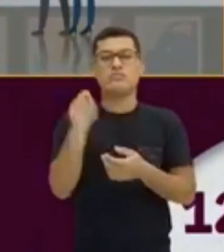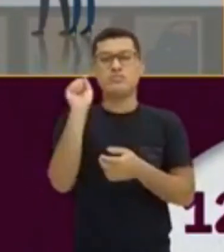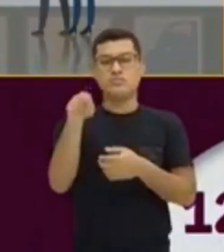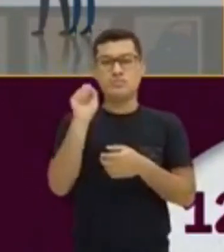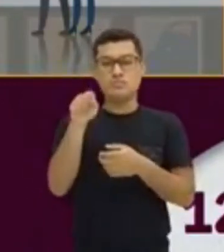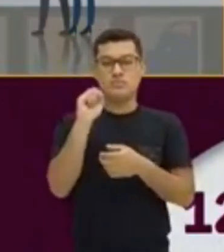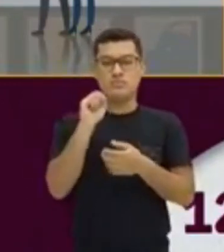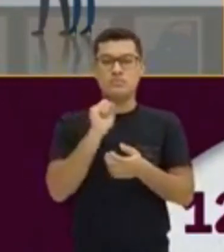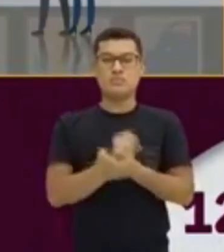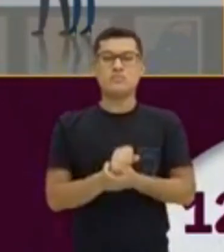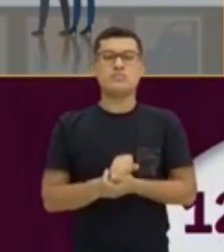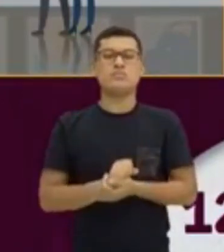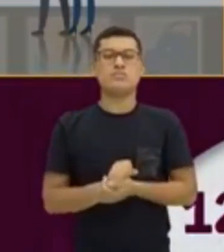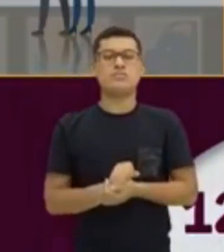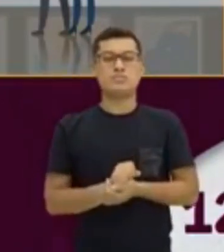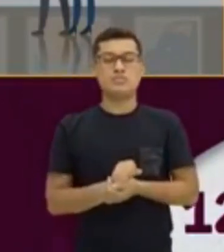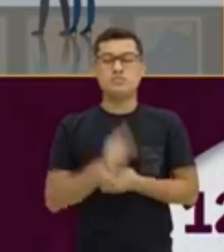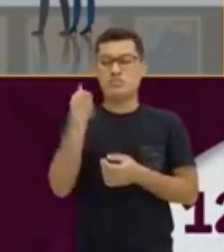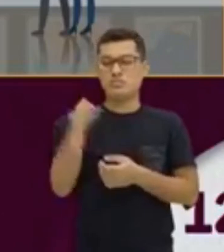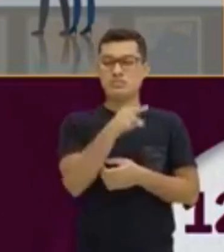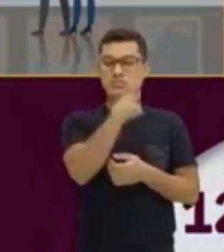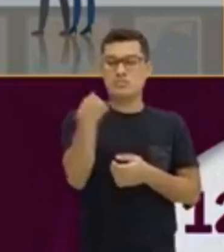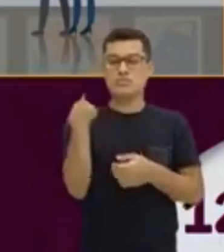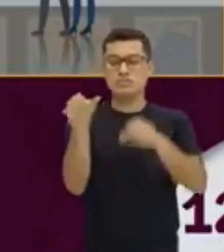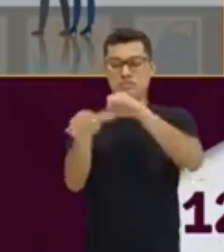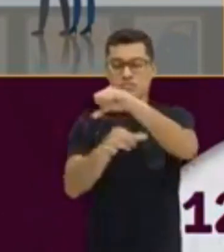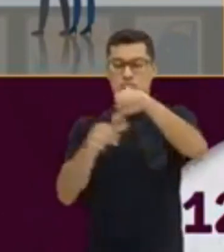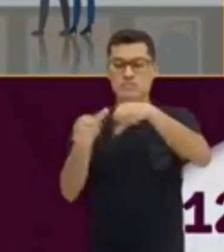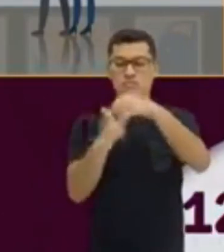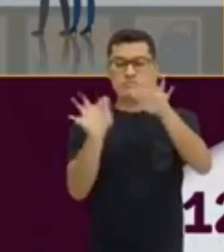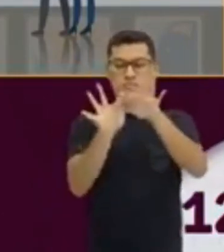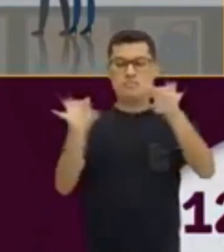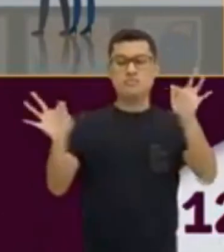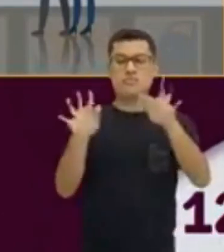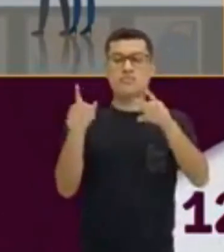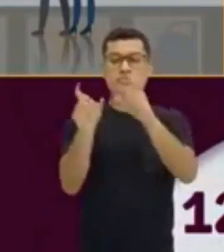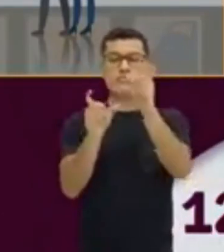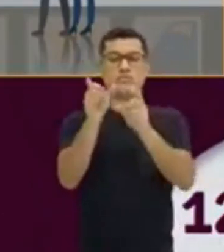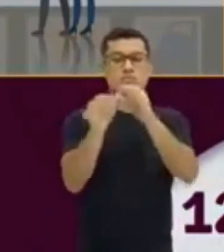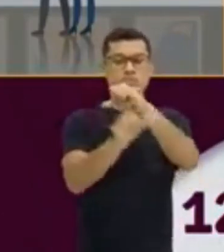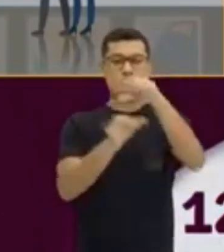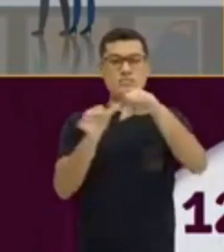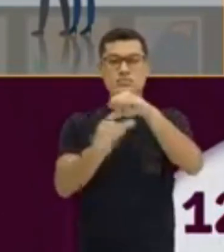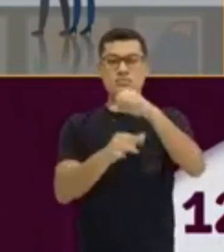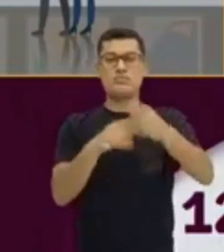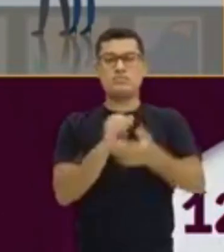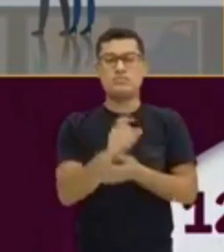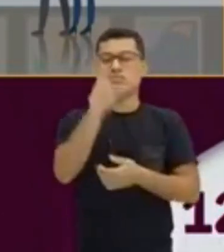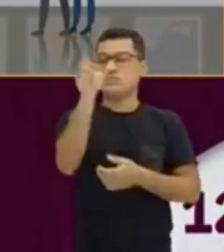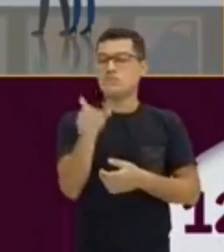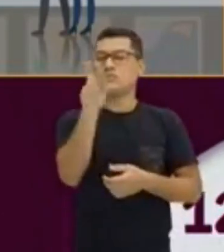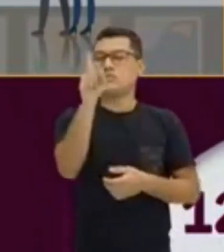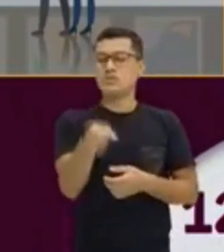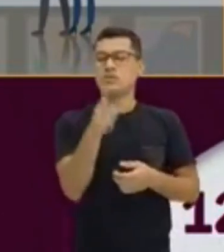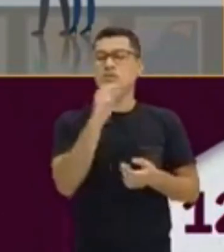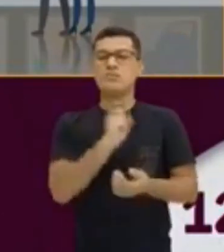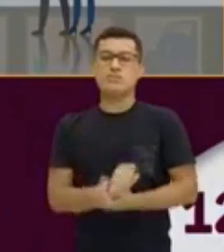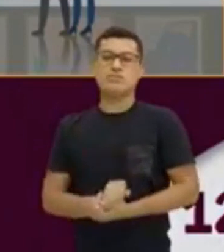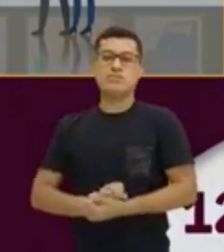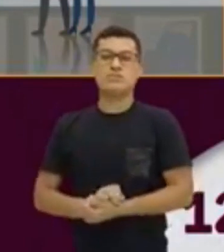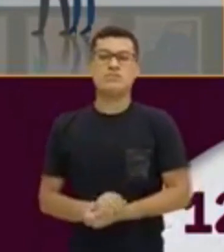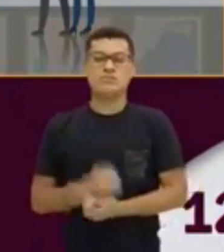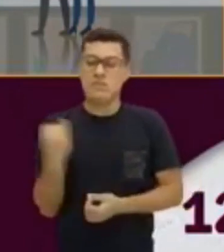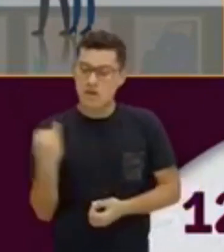eles, os artistas, olha, substituiu a palavra artista. Eles são. Então, aqui é